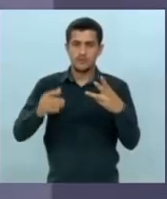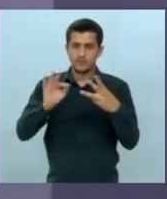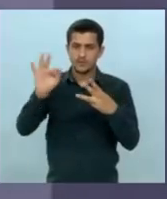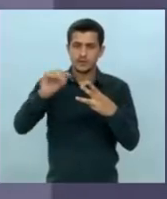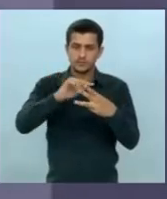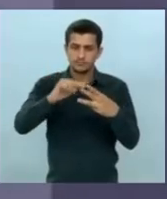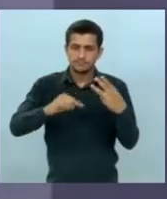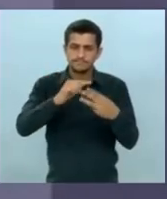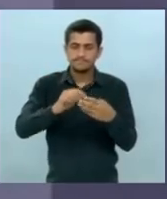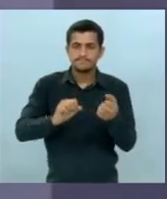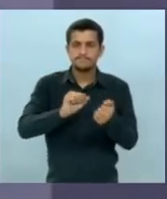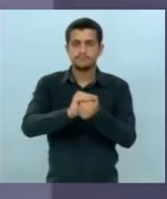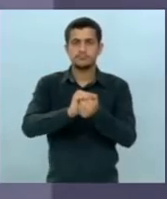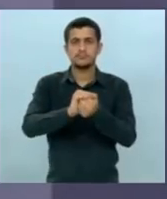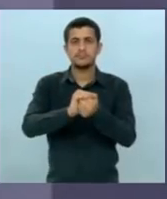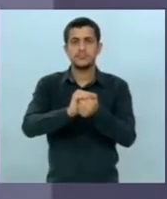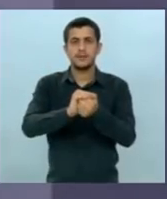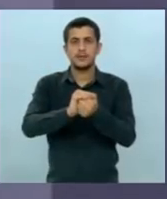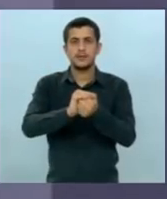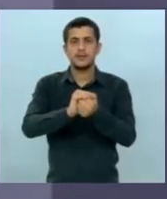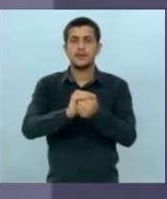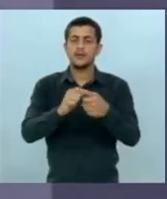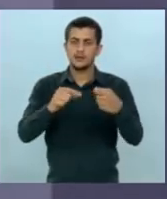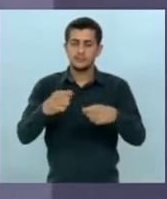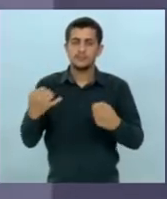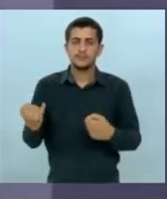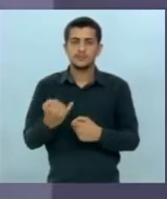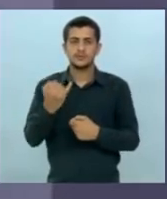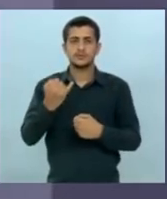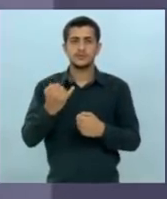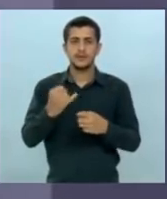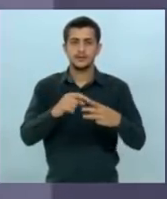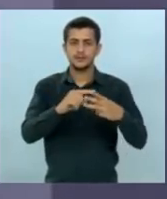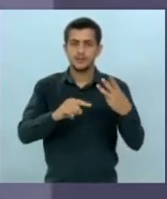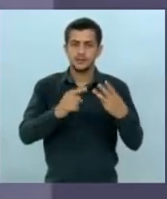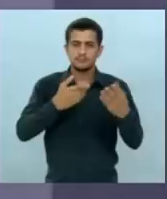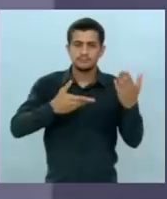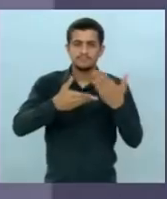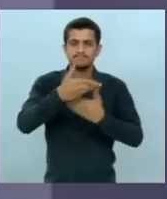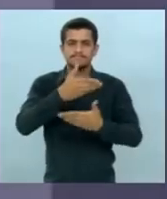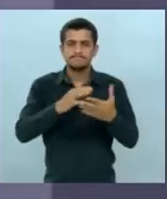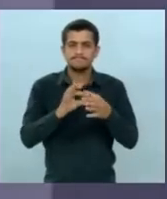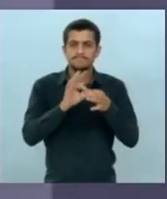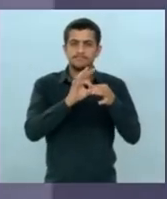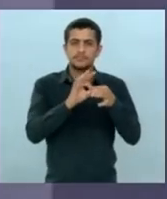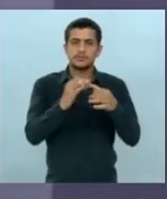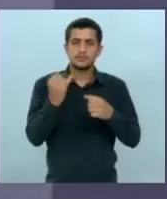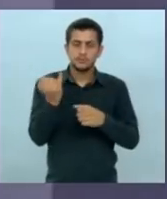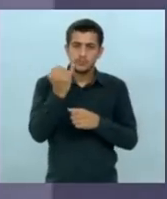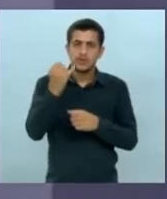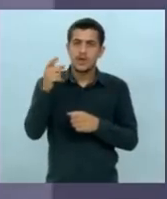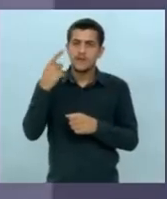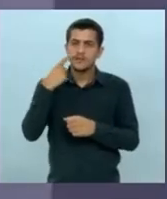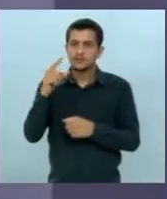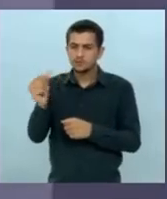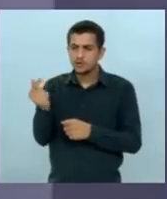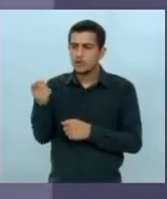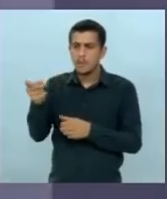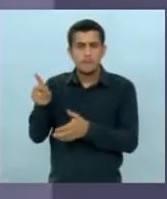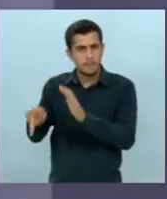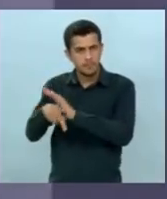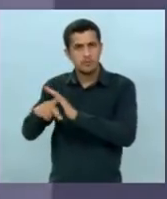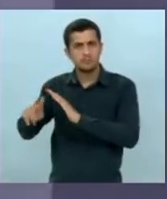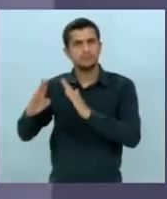que se vai fazer isto exercitando essa parceria e com o dinheiro que é destinado exatamente à habitação